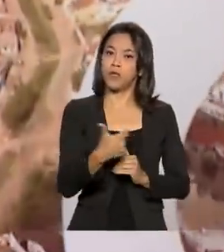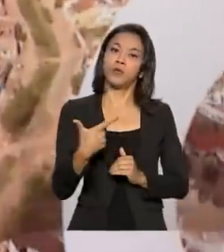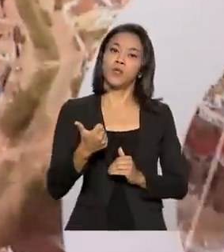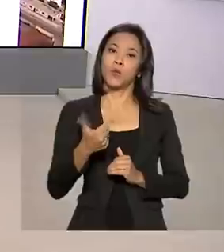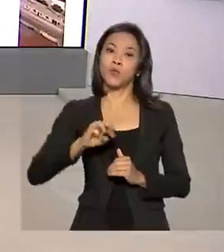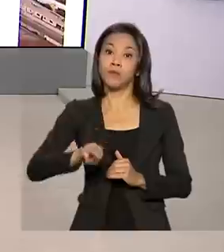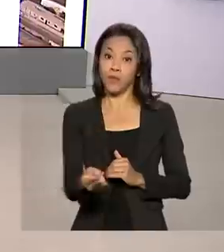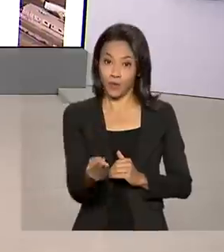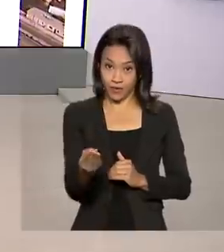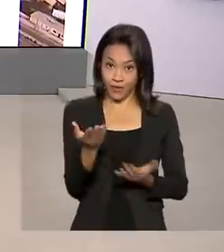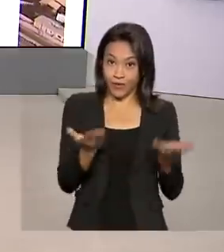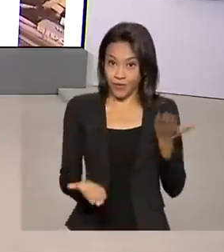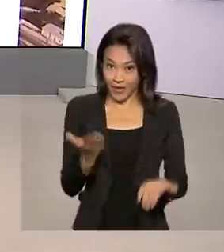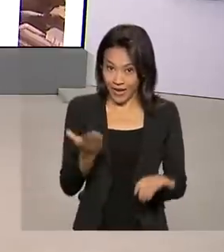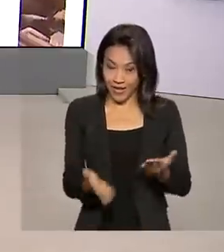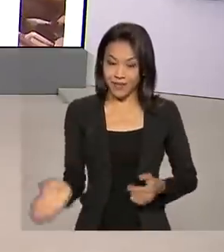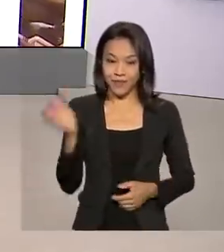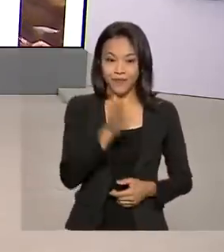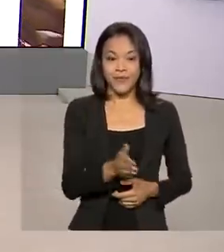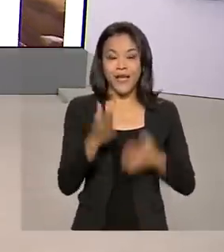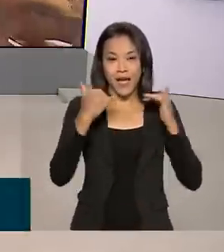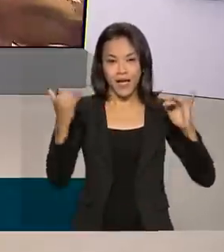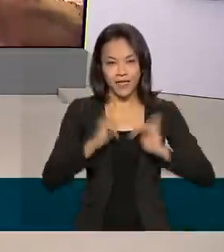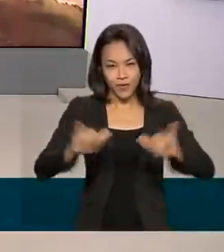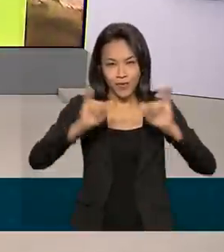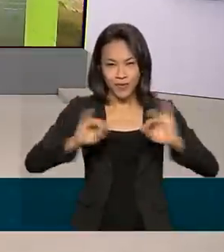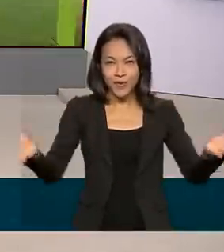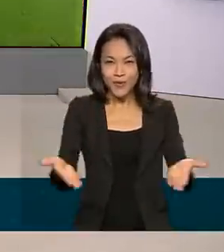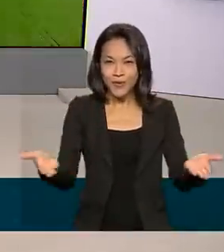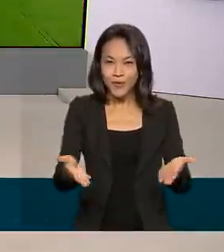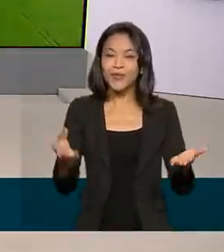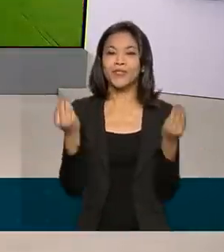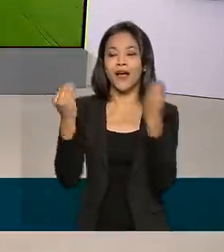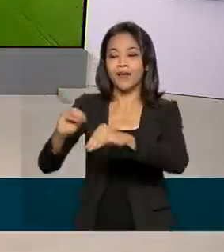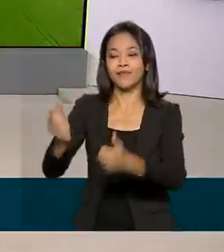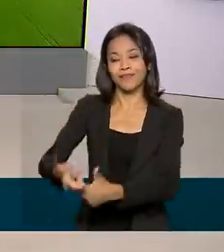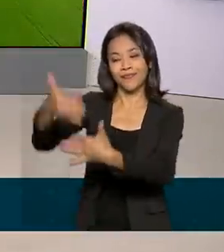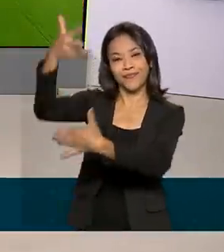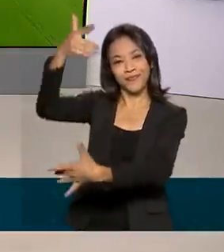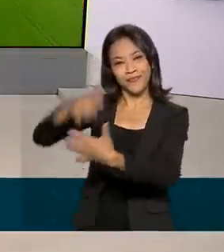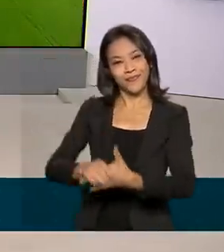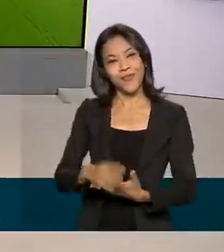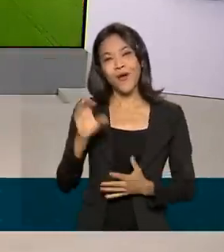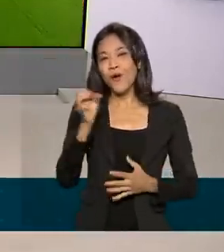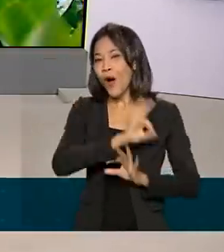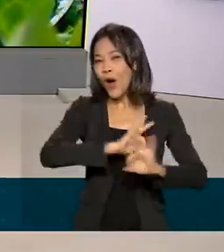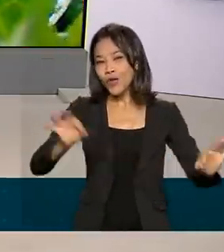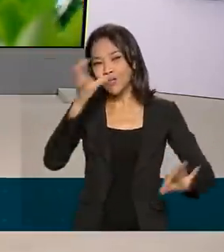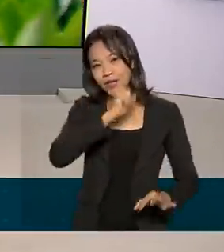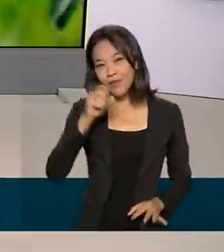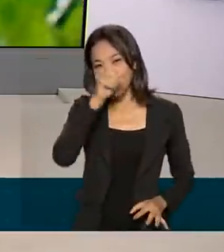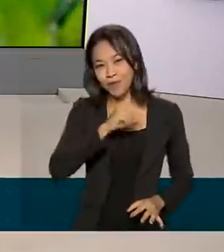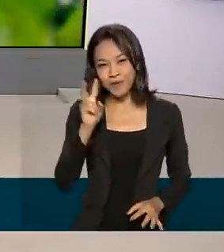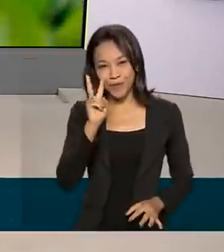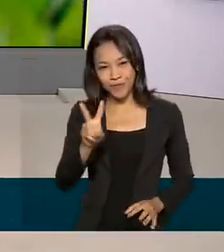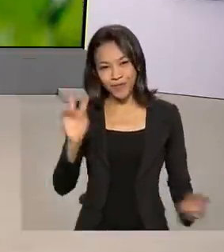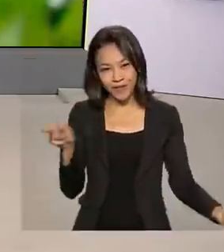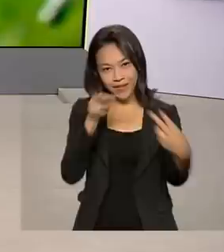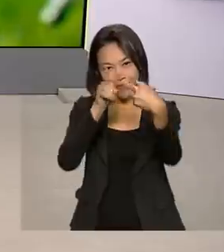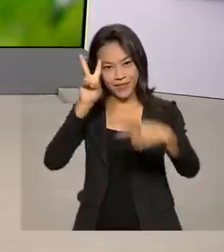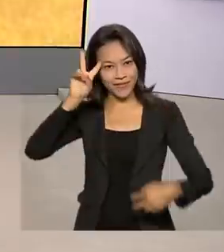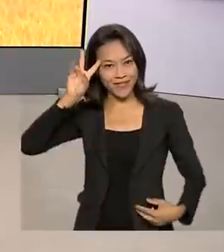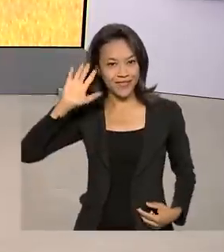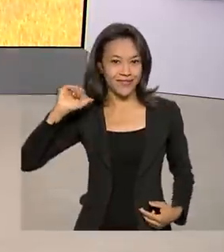toneladas. As reportagens de hoje estão nas nossas redes sociais. Um excelente fim de semana para você. Nos vemos na segunda